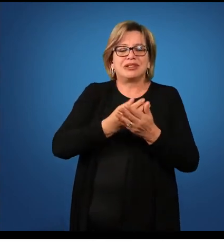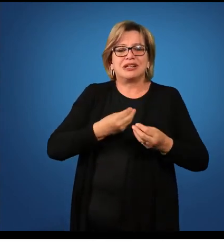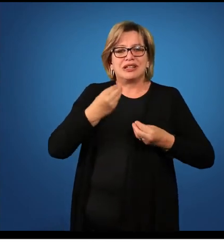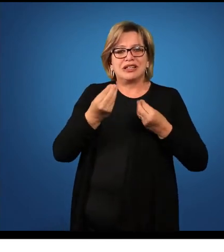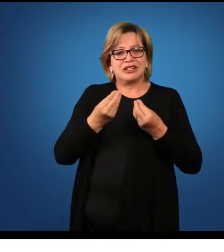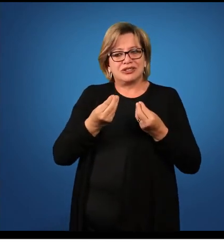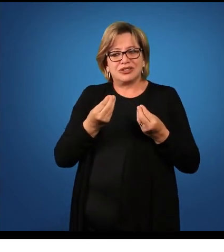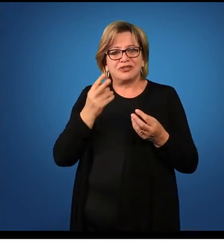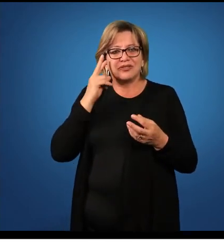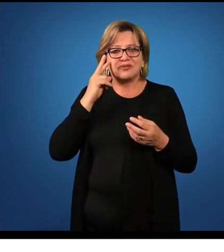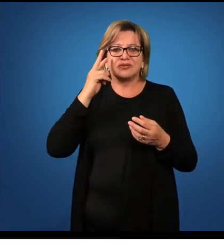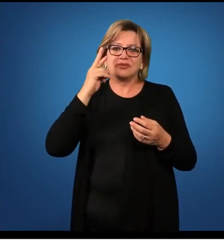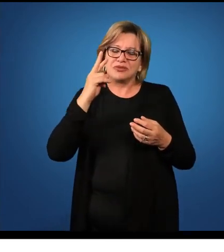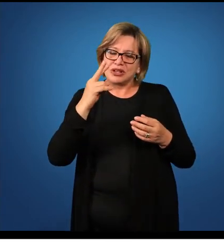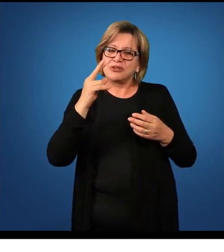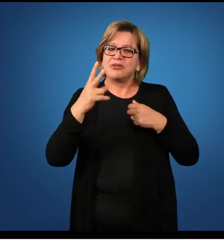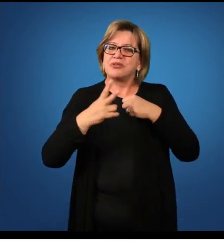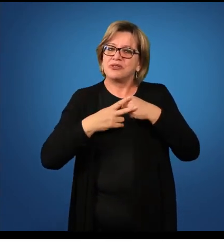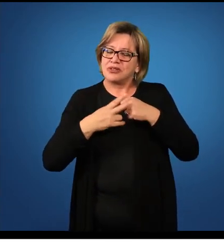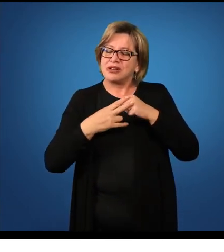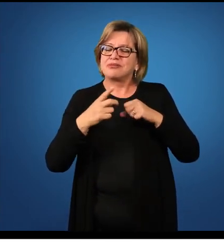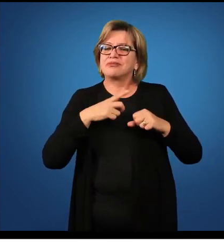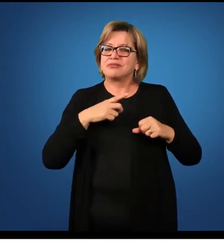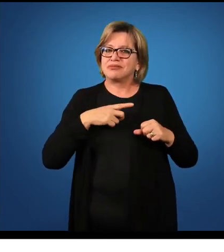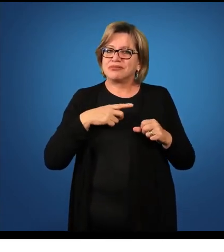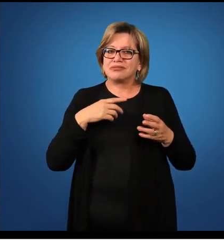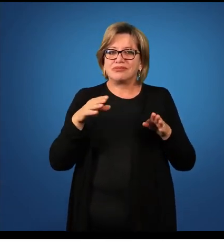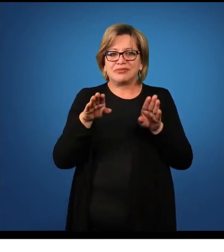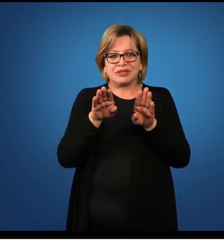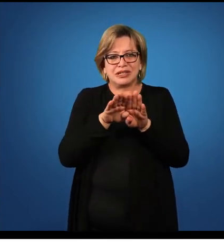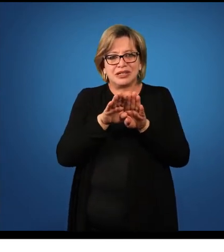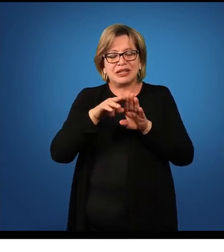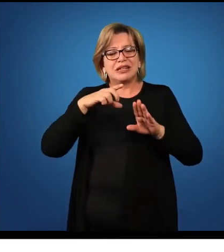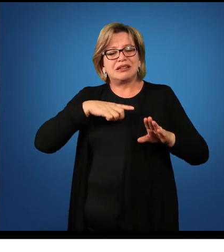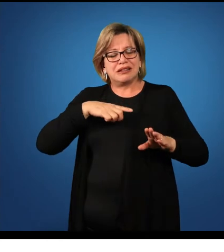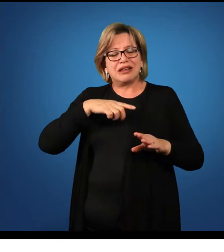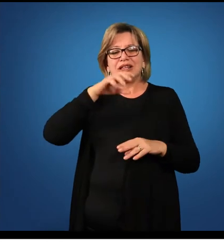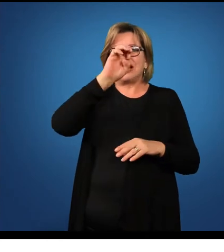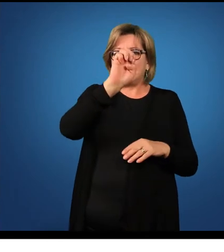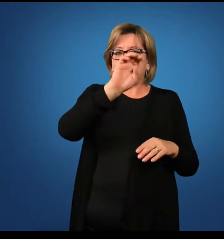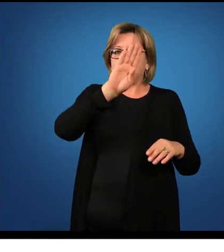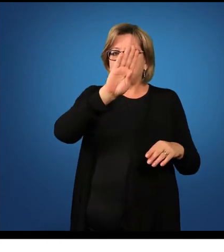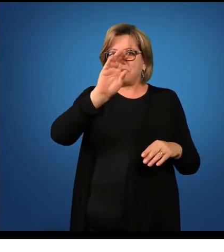o verbo, o modelo que vocês terão, e que também terão no e-book,